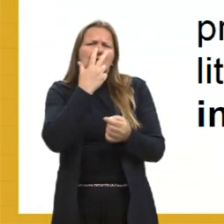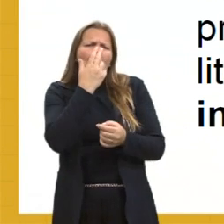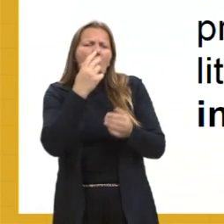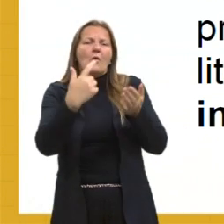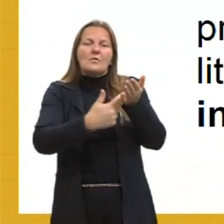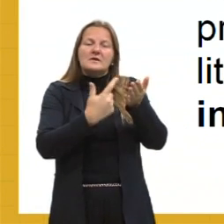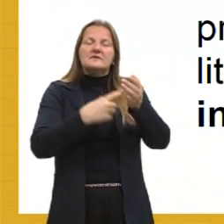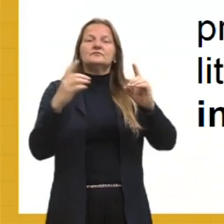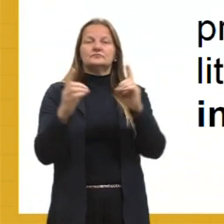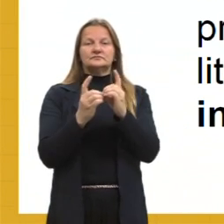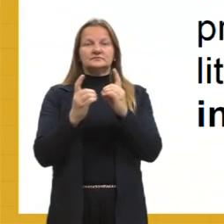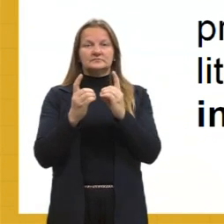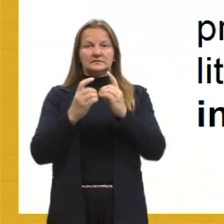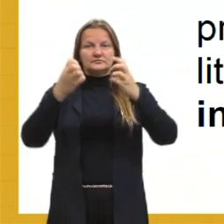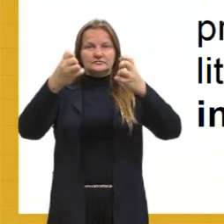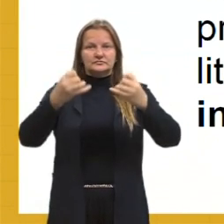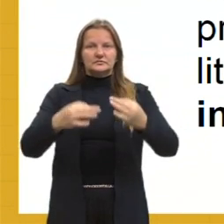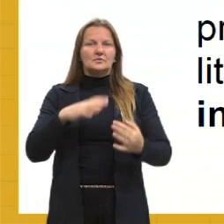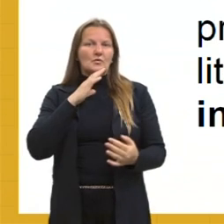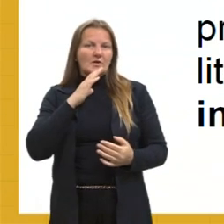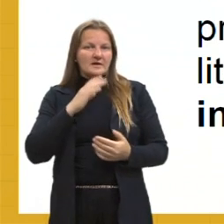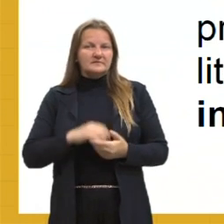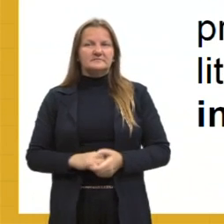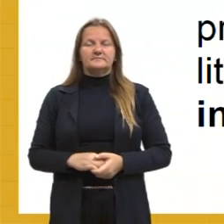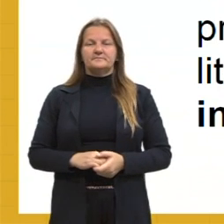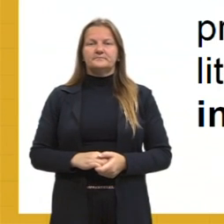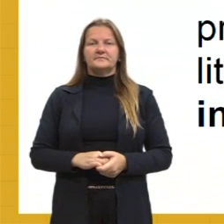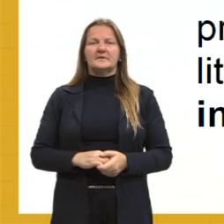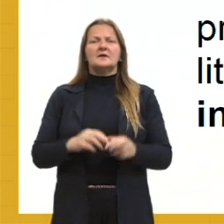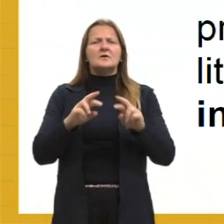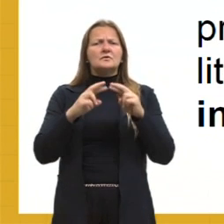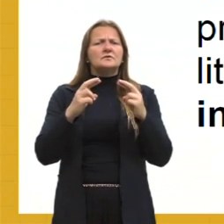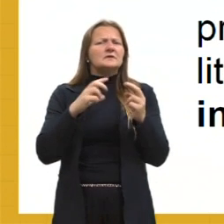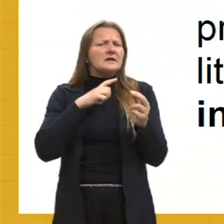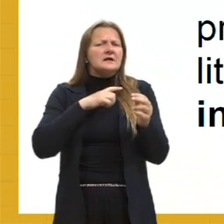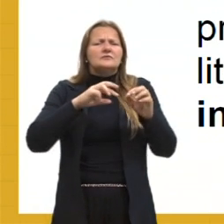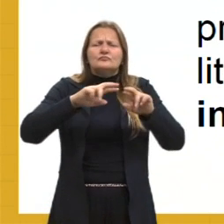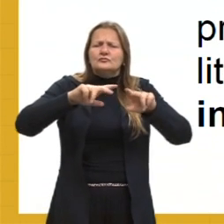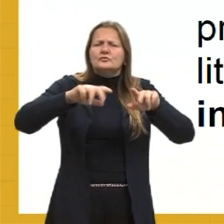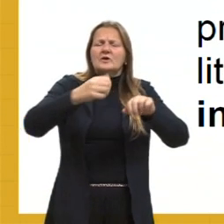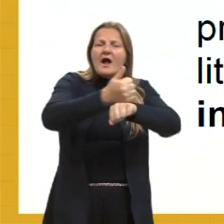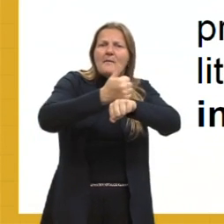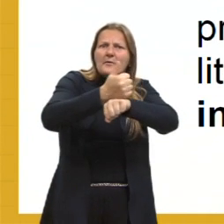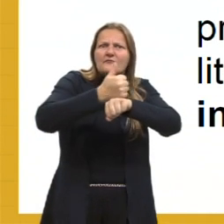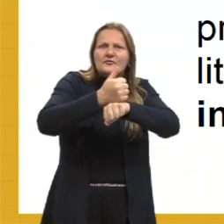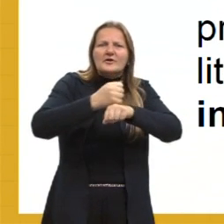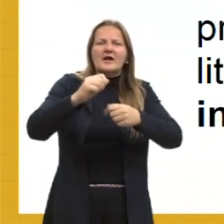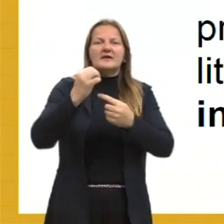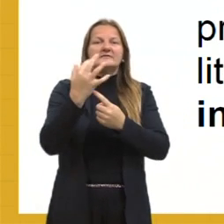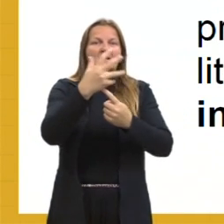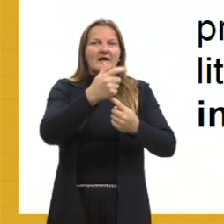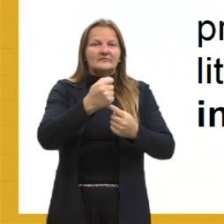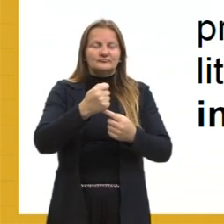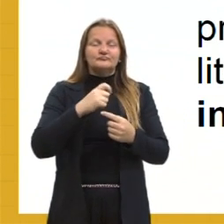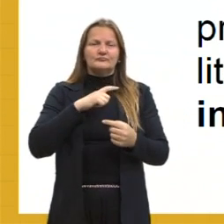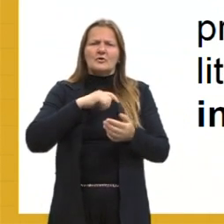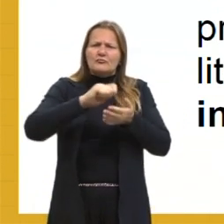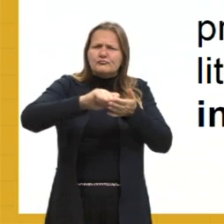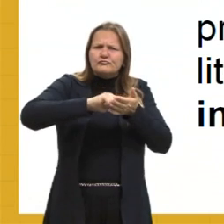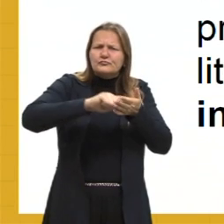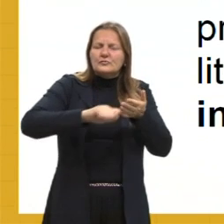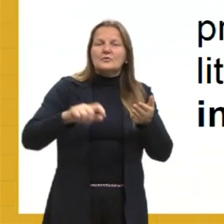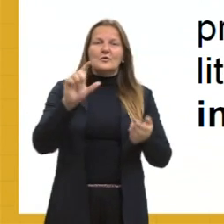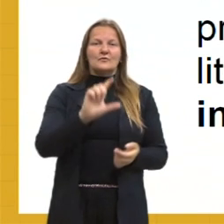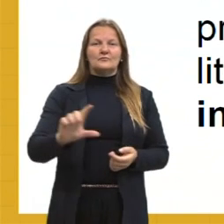livros didáticos ele é conhecido, tá? E reúne artistas preocupados em buscar o quê? Uma nova expressão literária